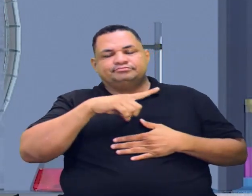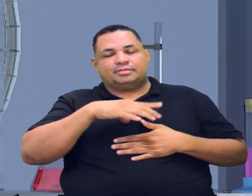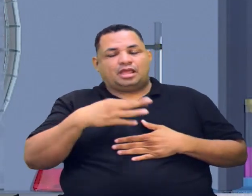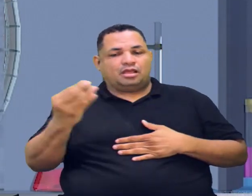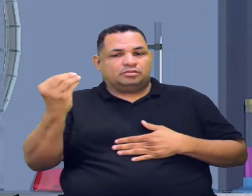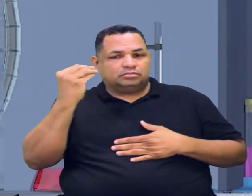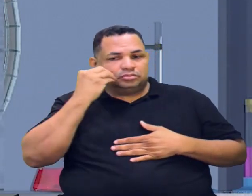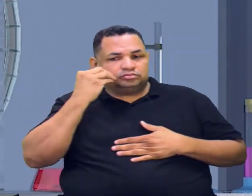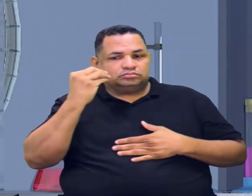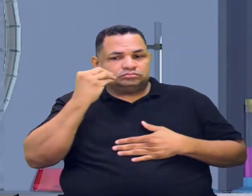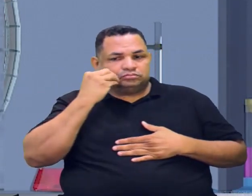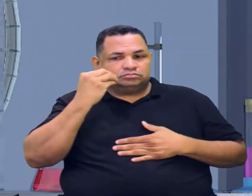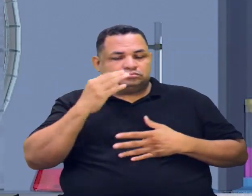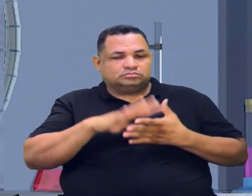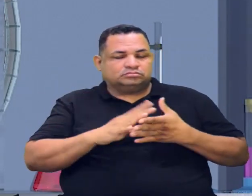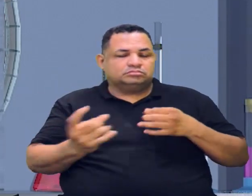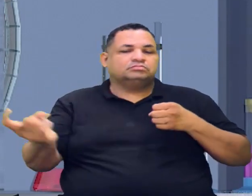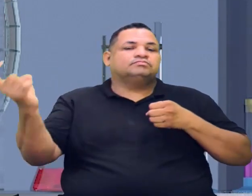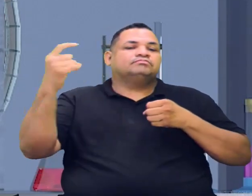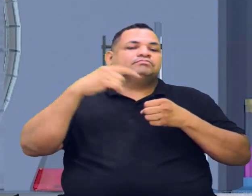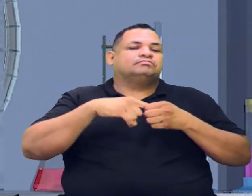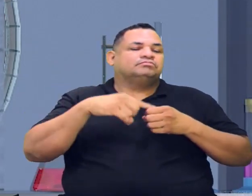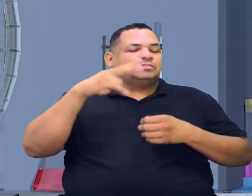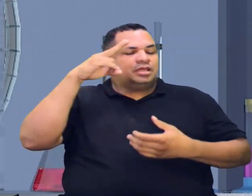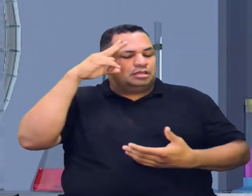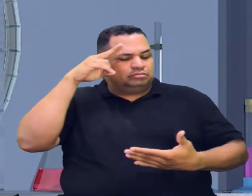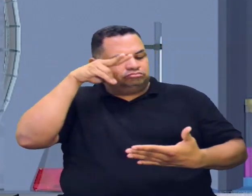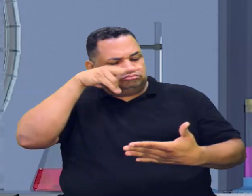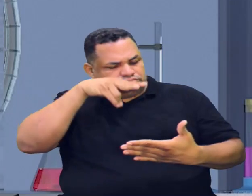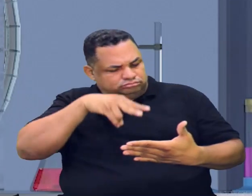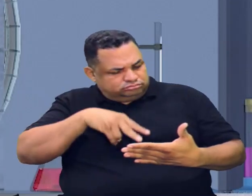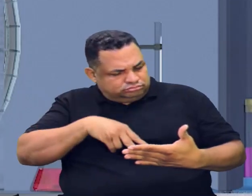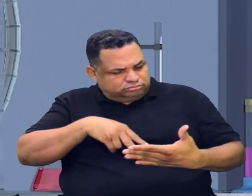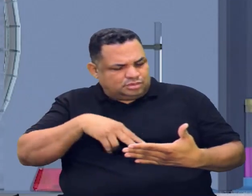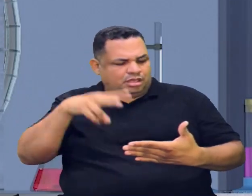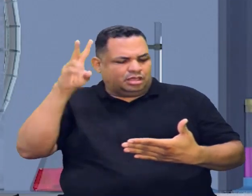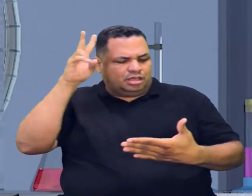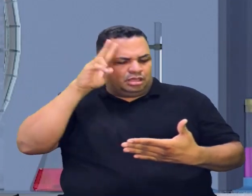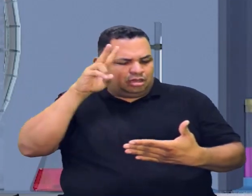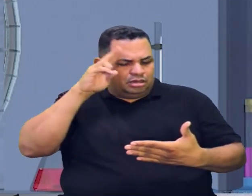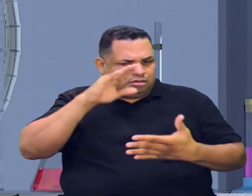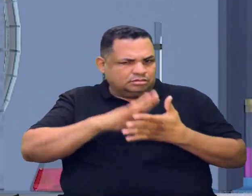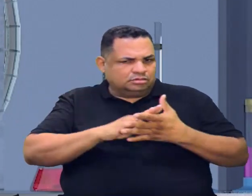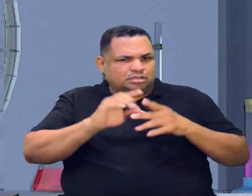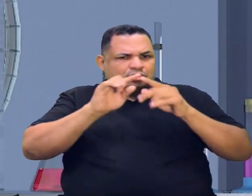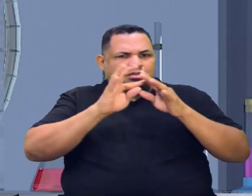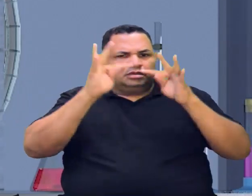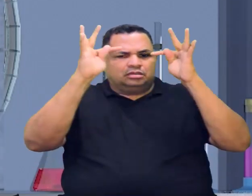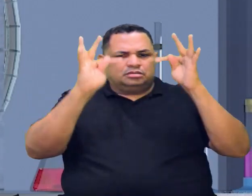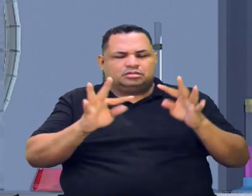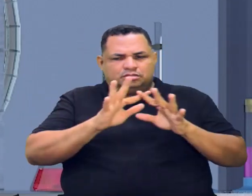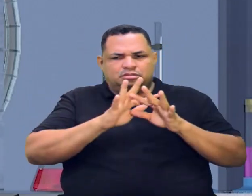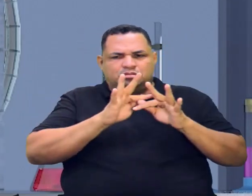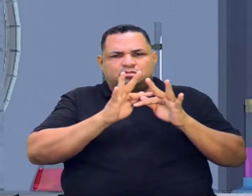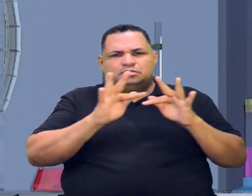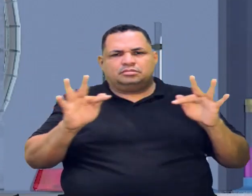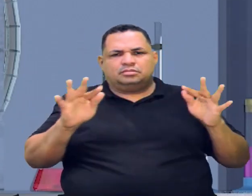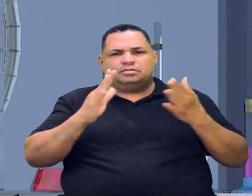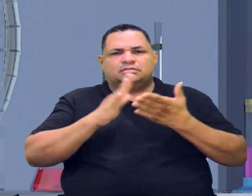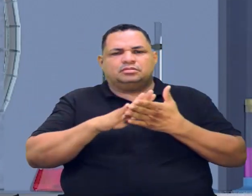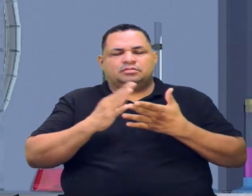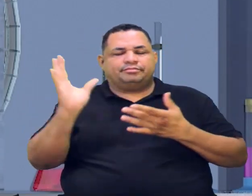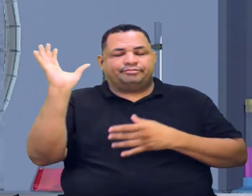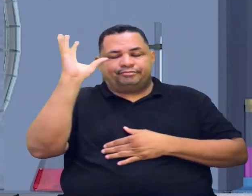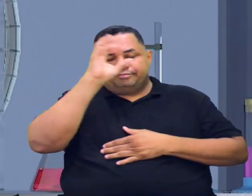oportunidade de voltar, rever, de pegar, está trabalhando sempre com a tabelinha para ir aprendendo as regras,